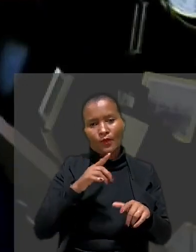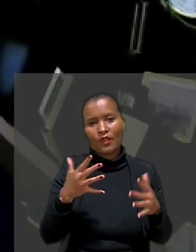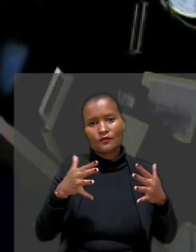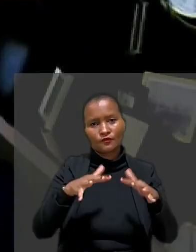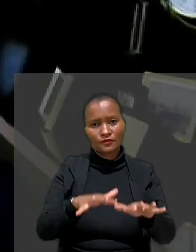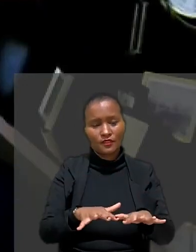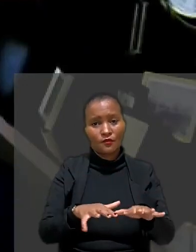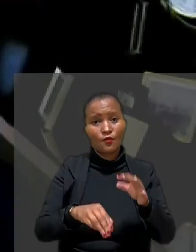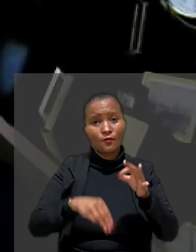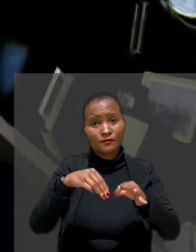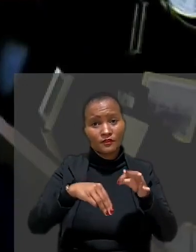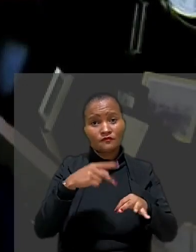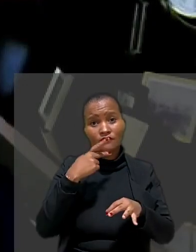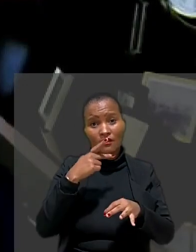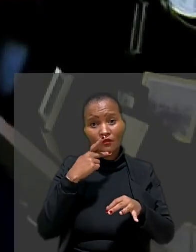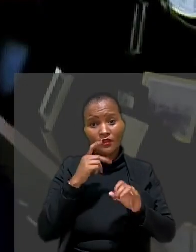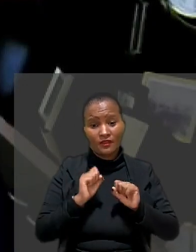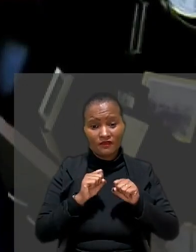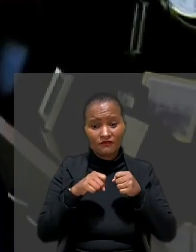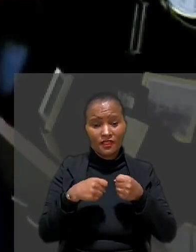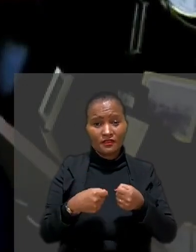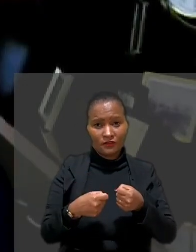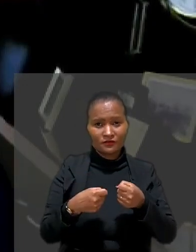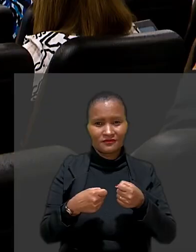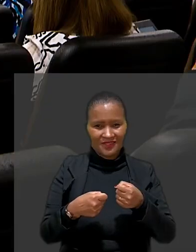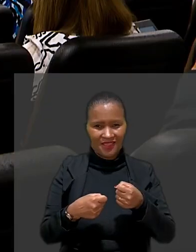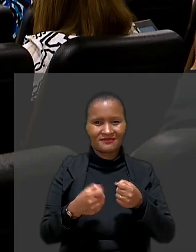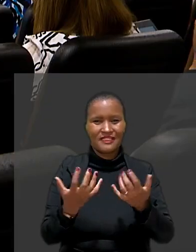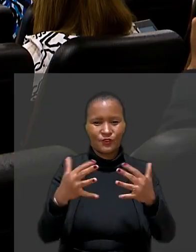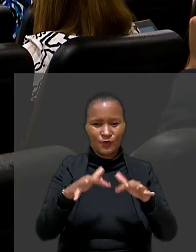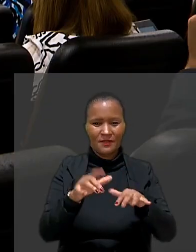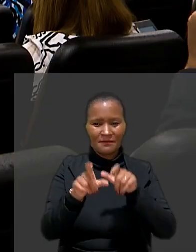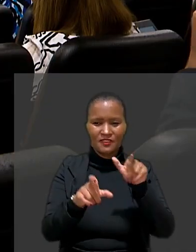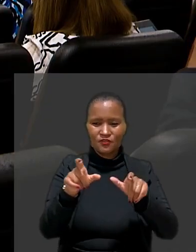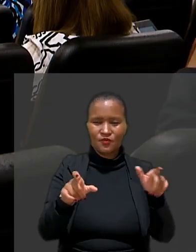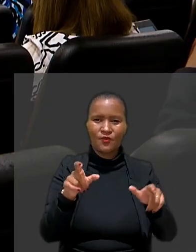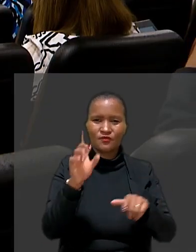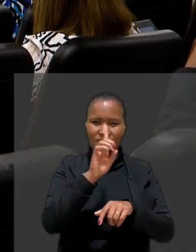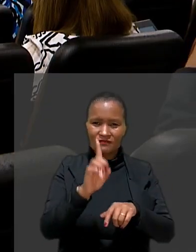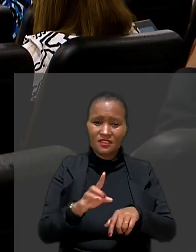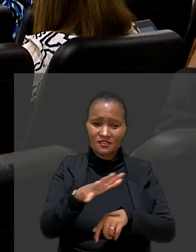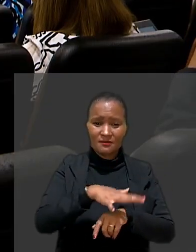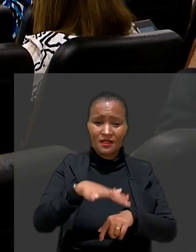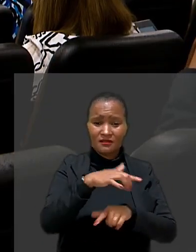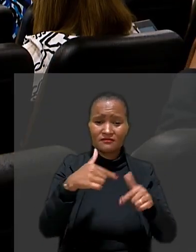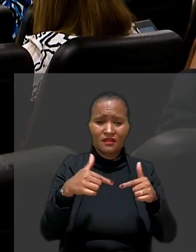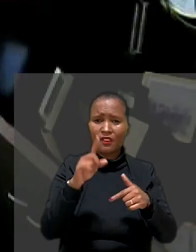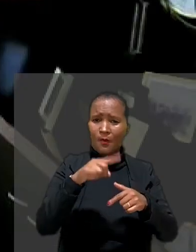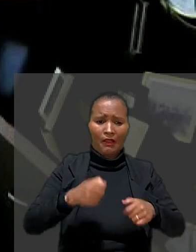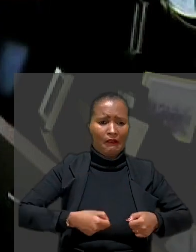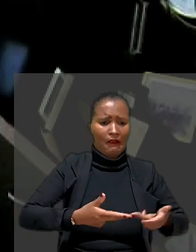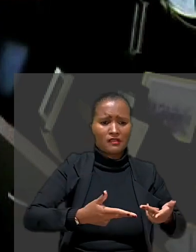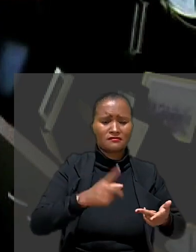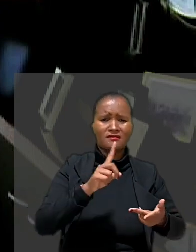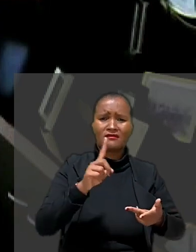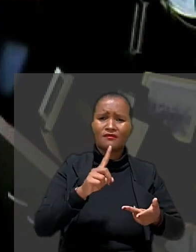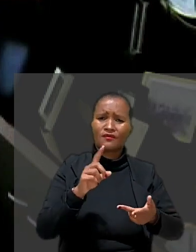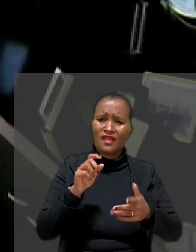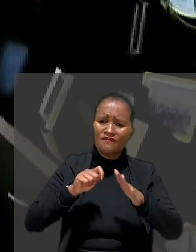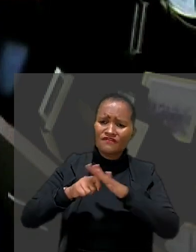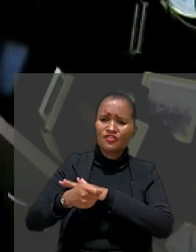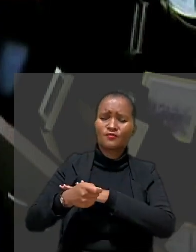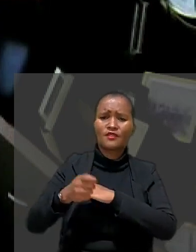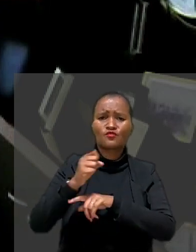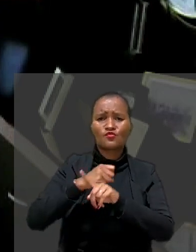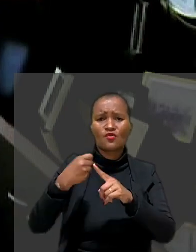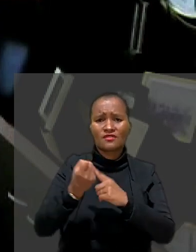que incluir pessoas com deficiência no mercado de trabalho não é gasto, é investimento social. Ressalto o